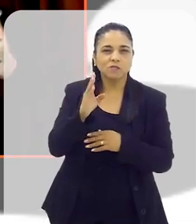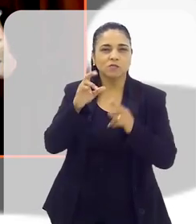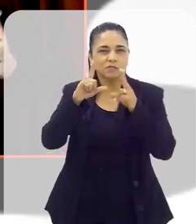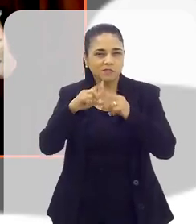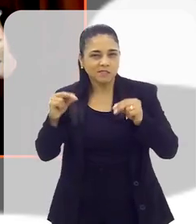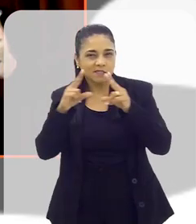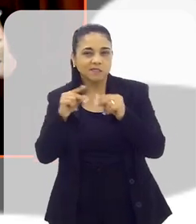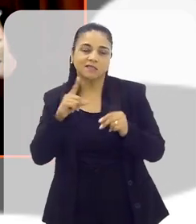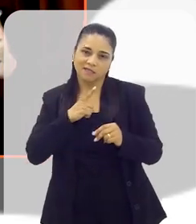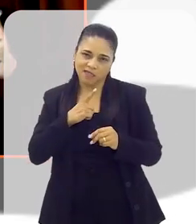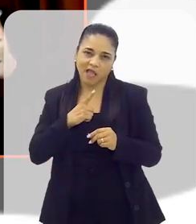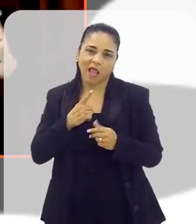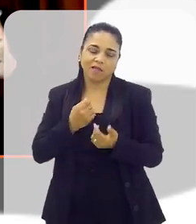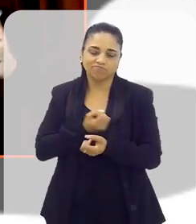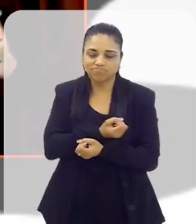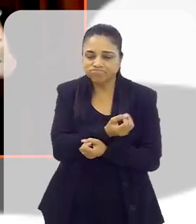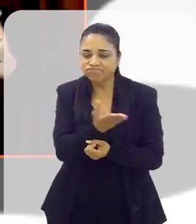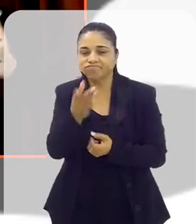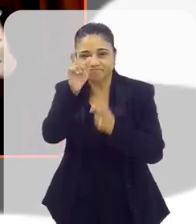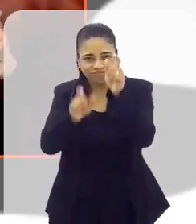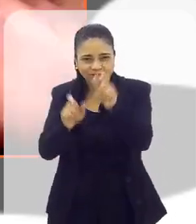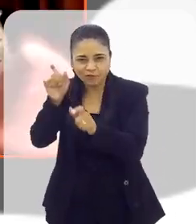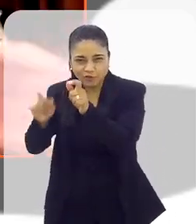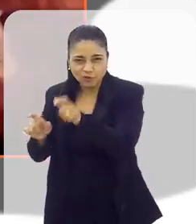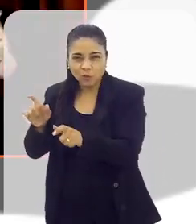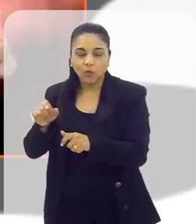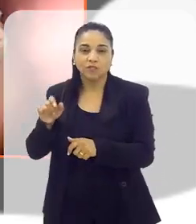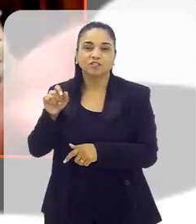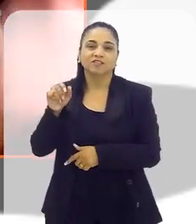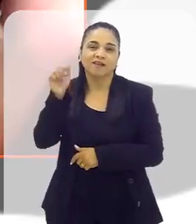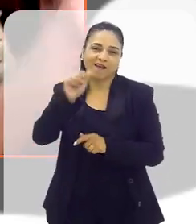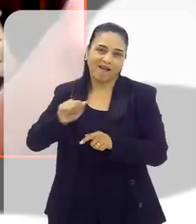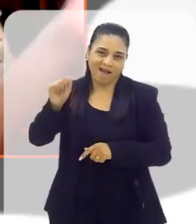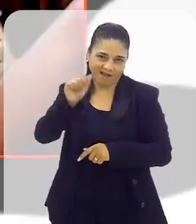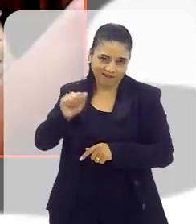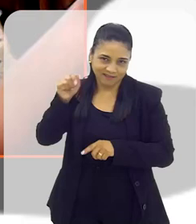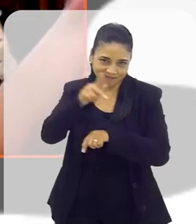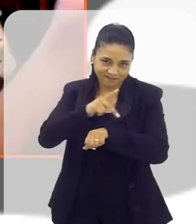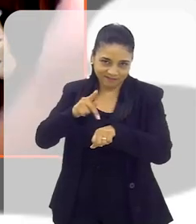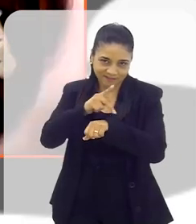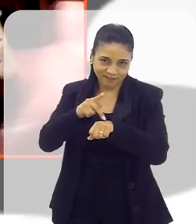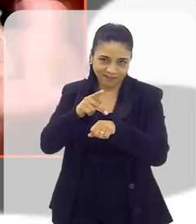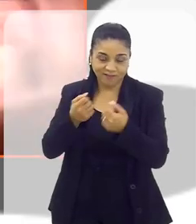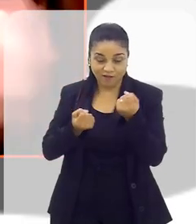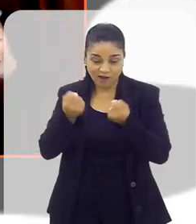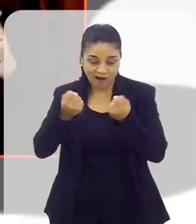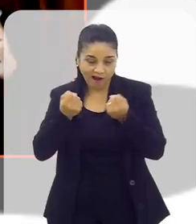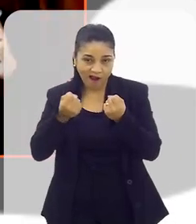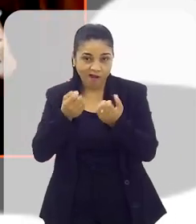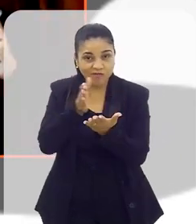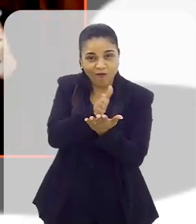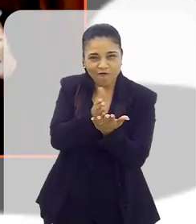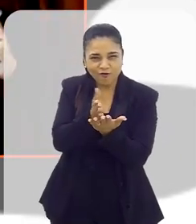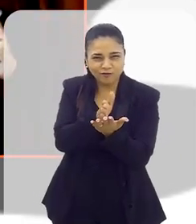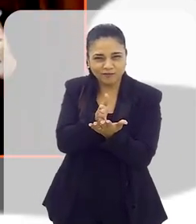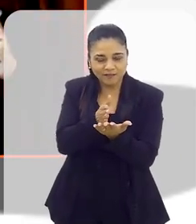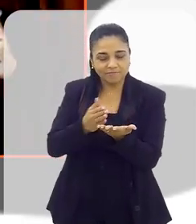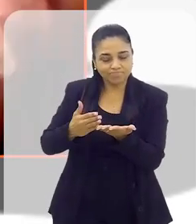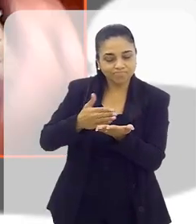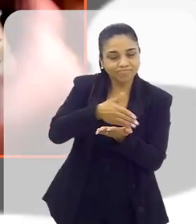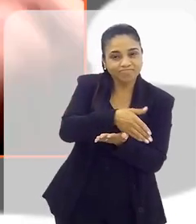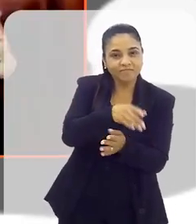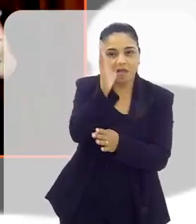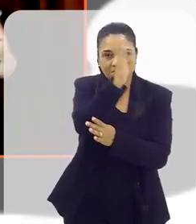apenas alguns exemplos. Porque ele, na realidade, vem de carro, cruza a fronteira e fica lá. O argentino que vem para o Rio de